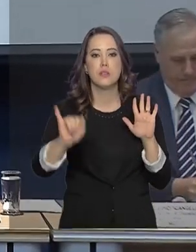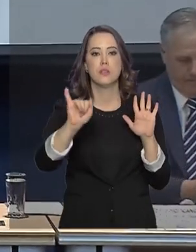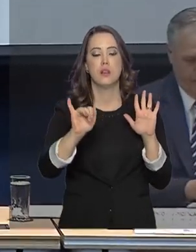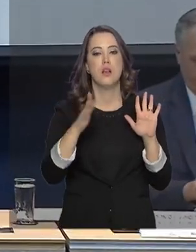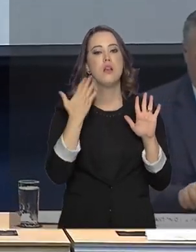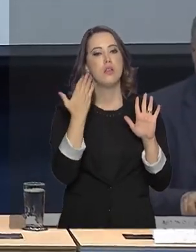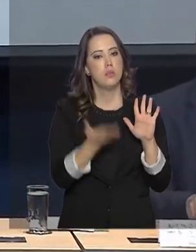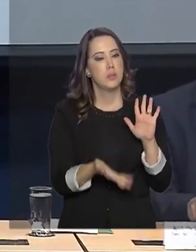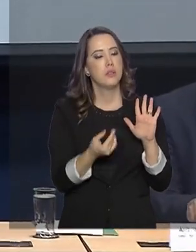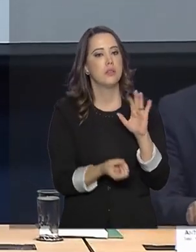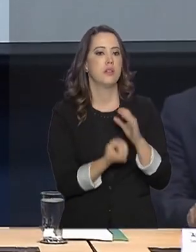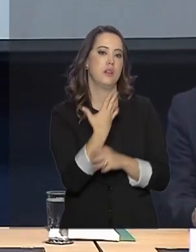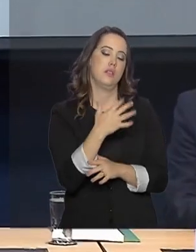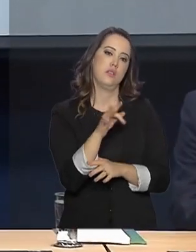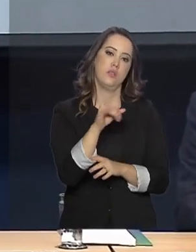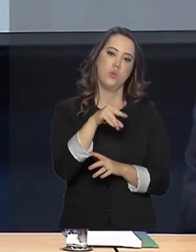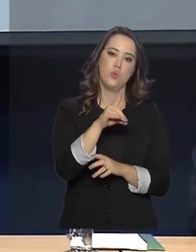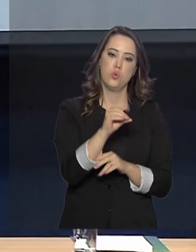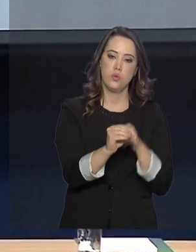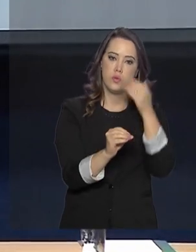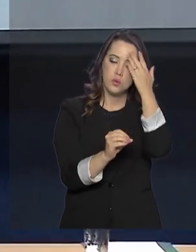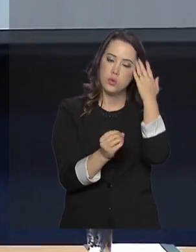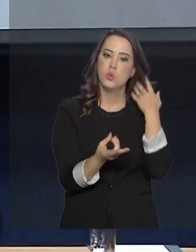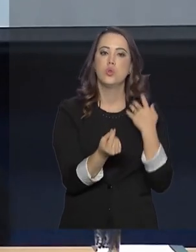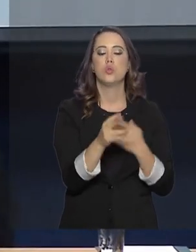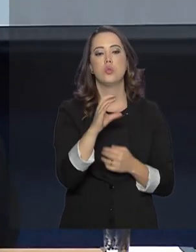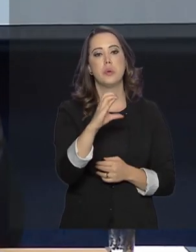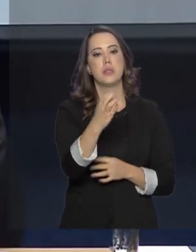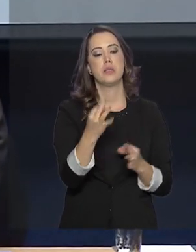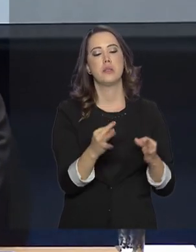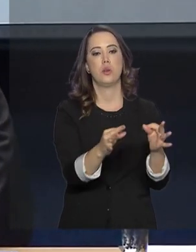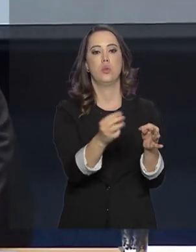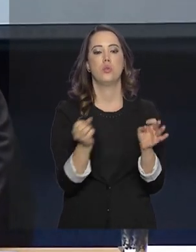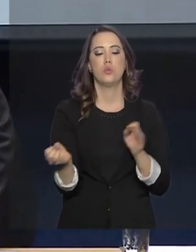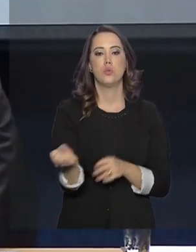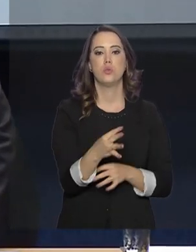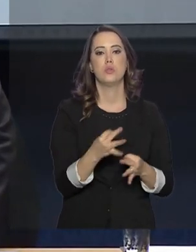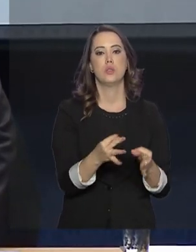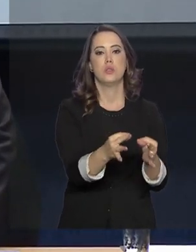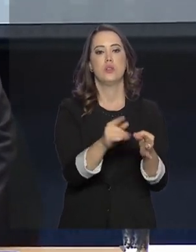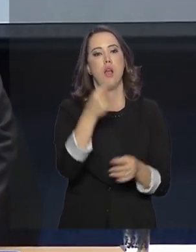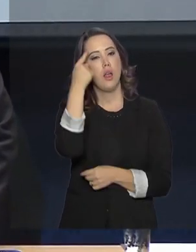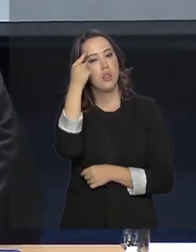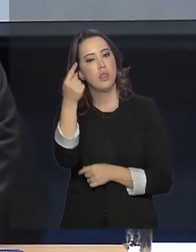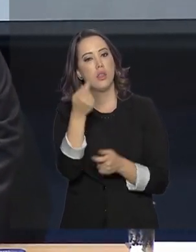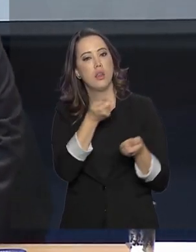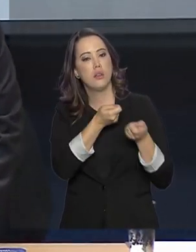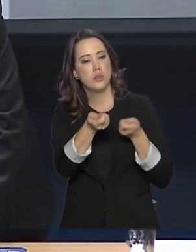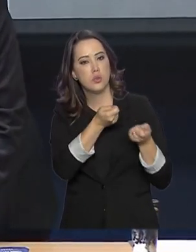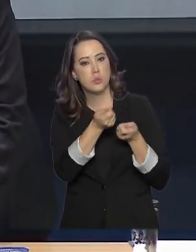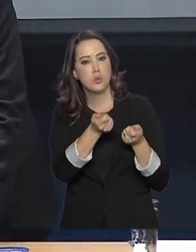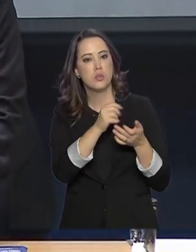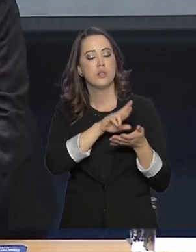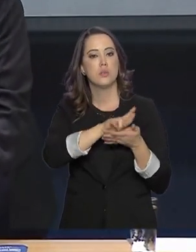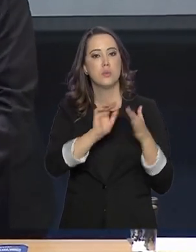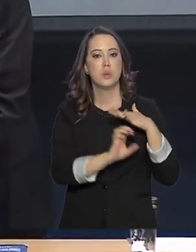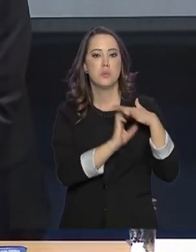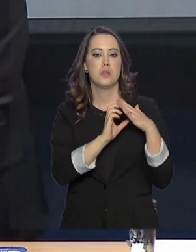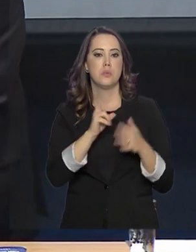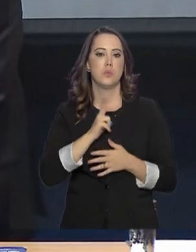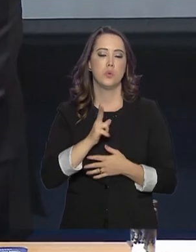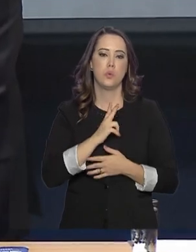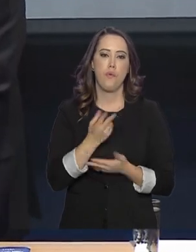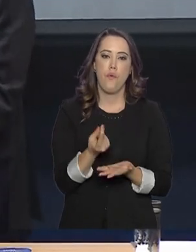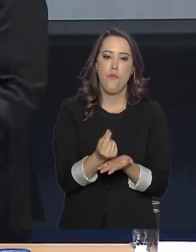fundos patrimoniais para ciência, tecnologia e inovação. A ideia é que esses fundos sejam gerenciados por empresas privadas,